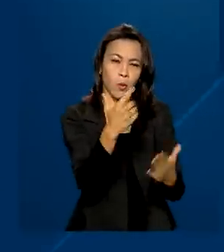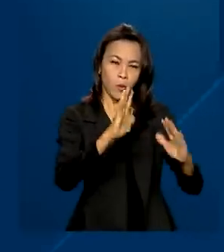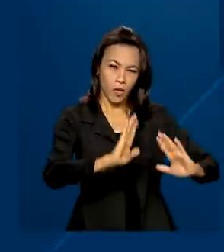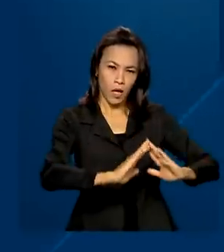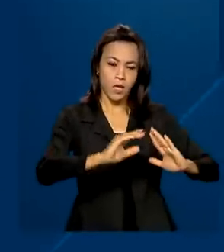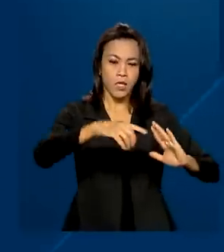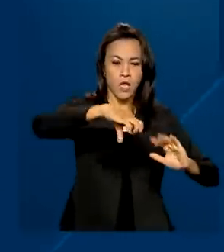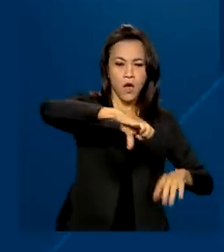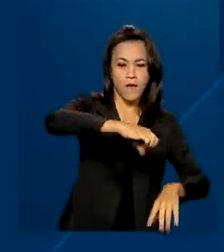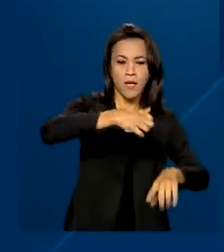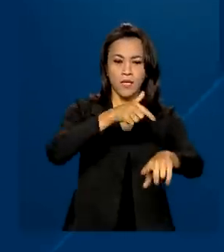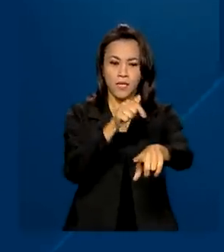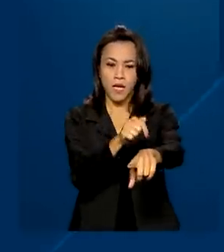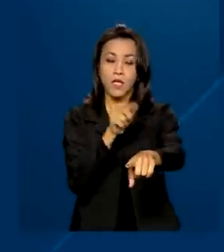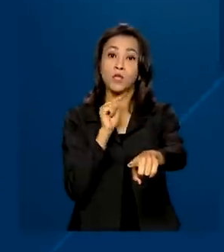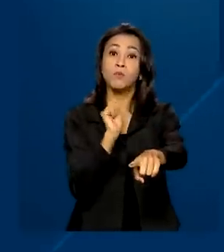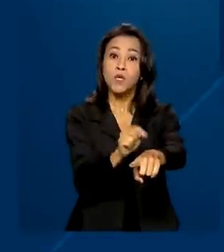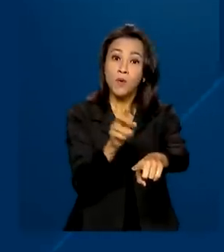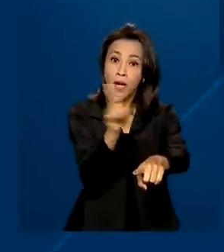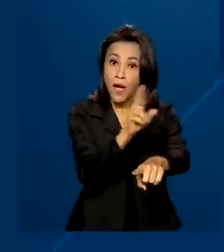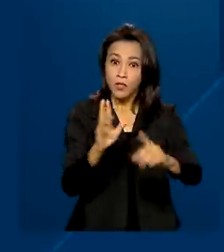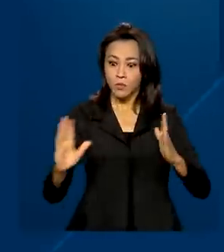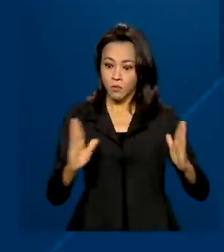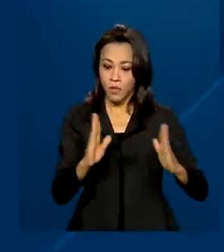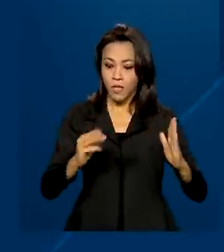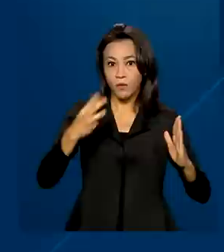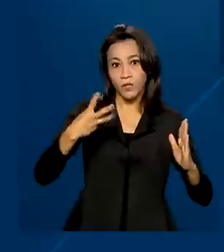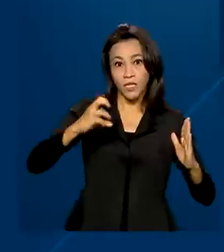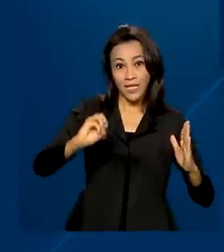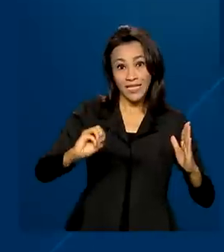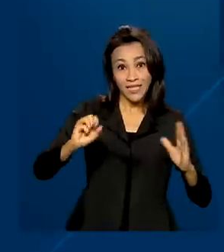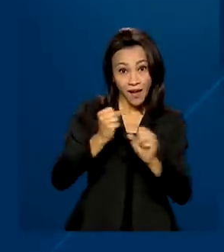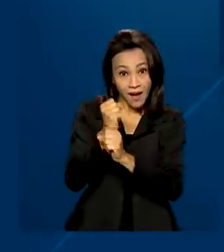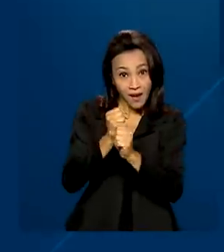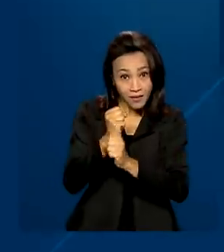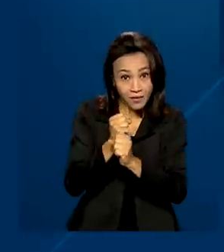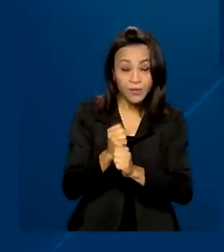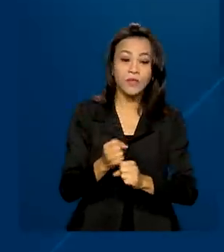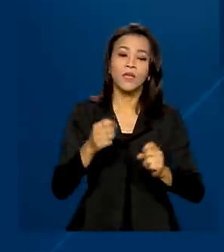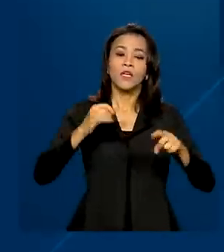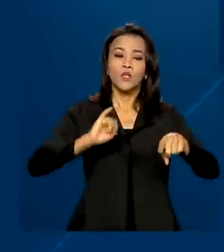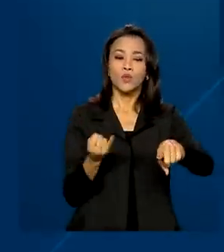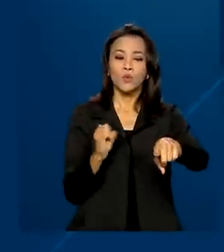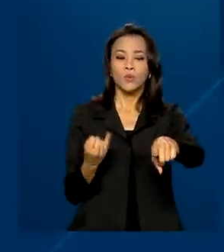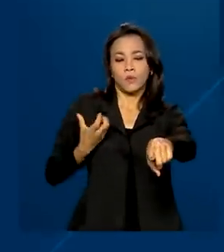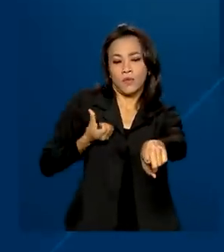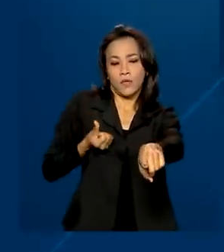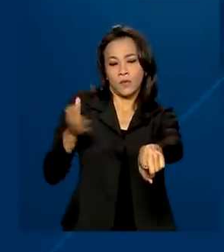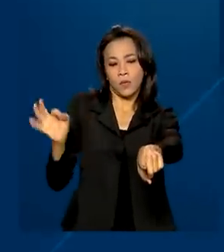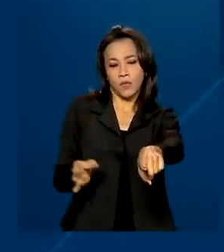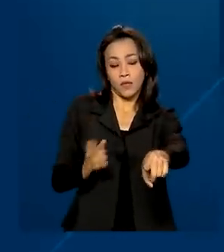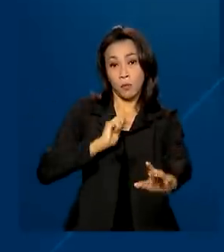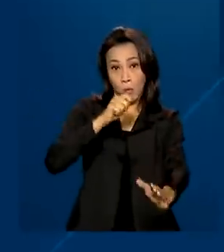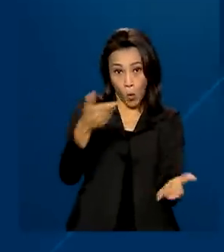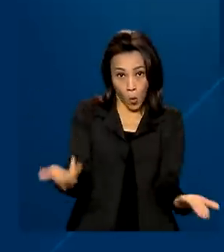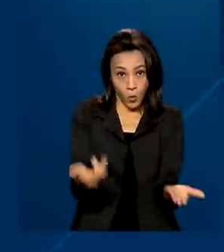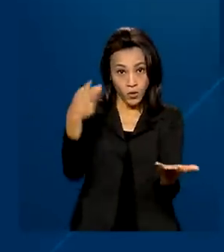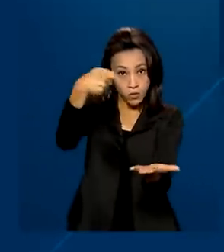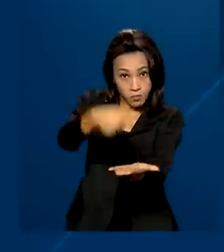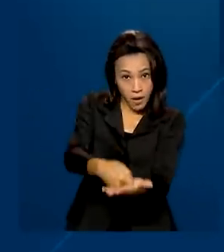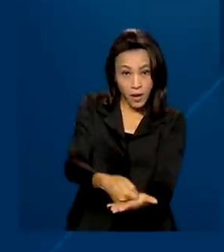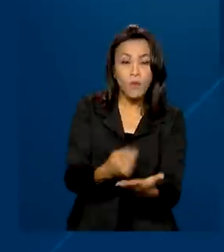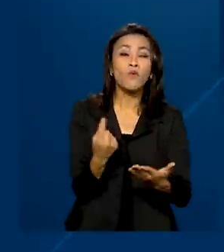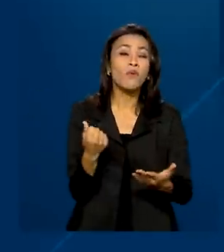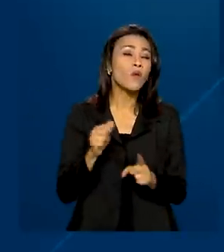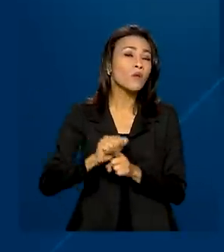R 97 mil por 30 anos e com taxa de juros de 6%, paga atualmente uma